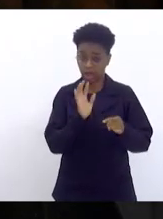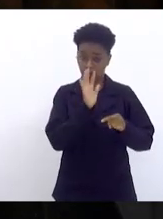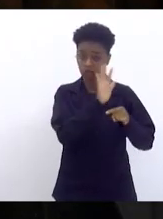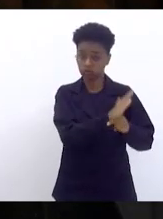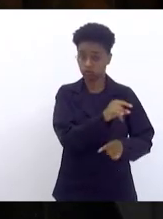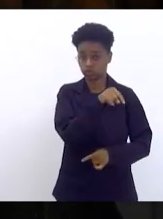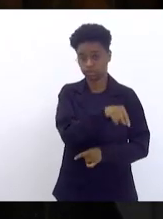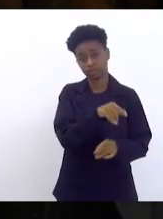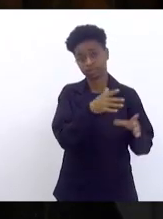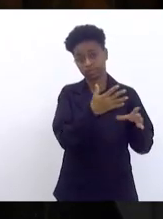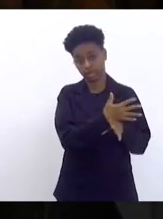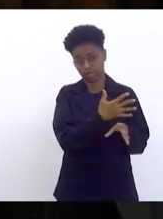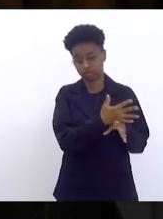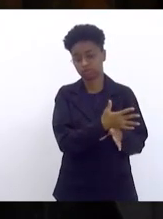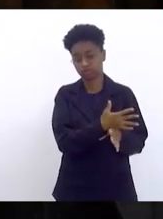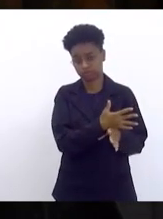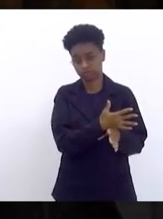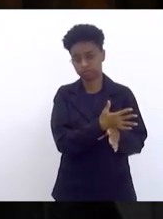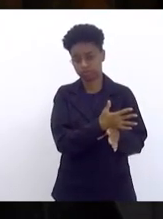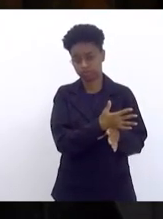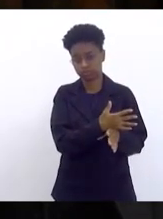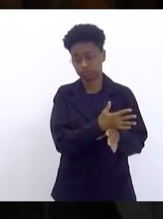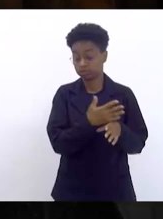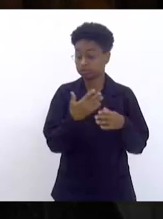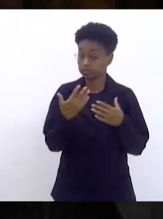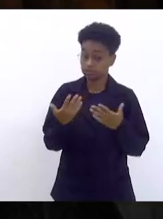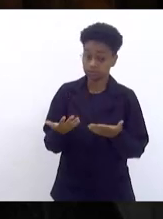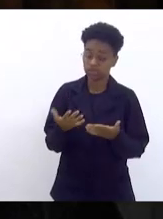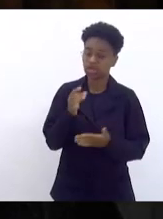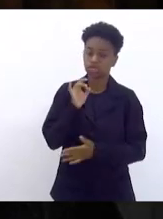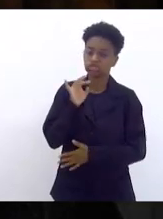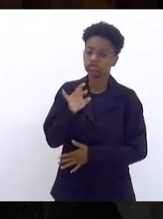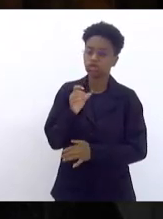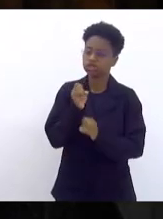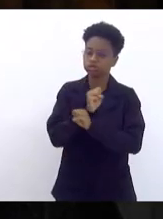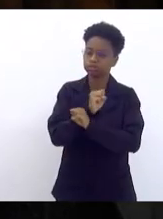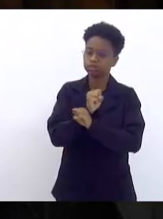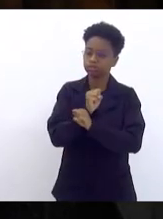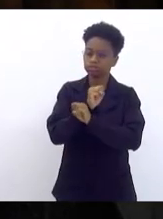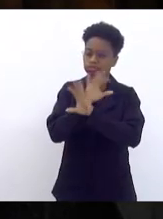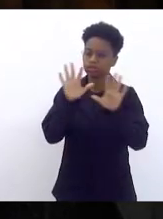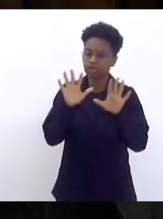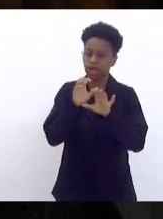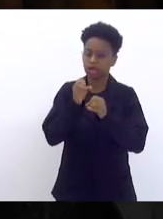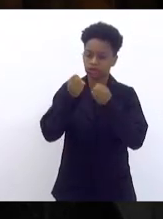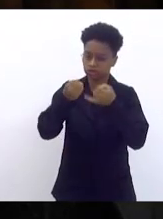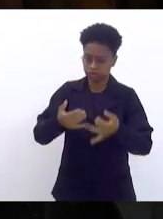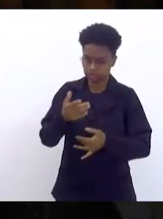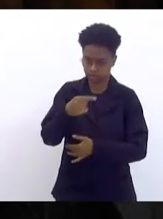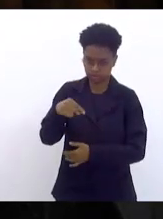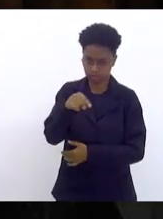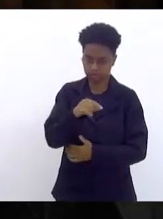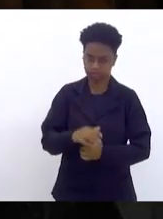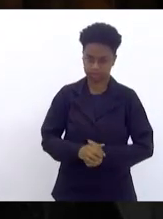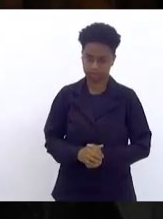Mangaratiba. Então, é só para ter clareza, porque num